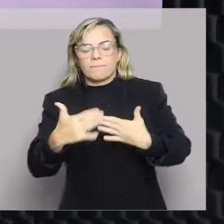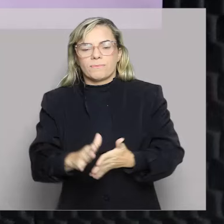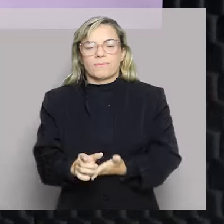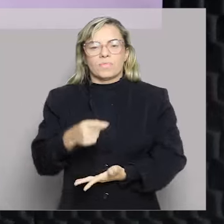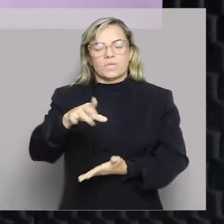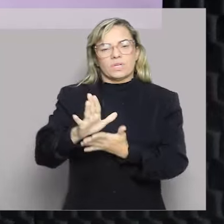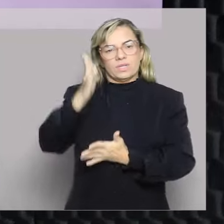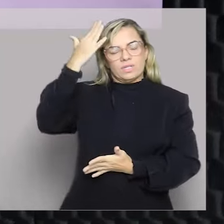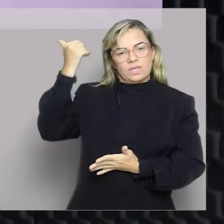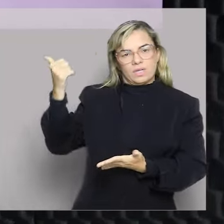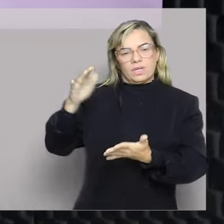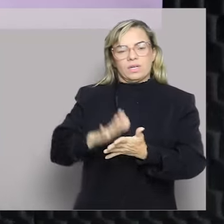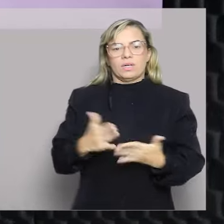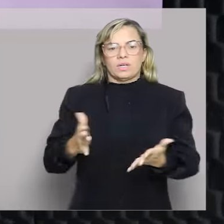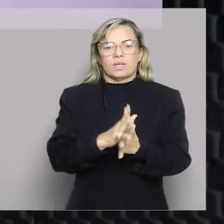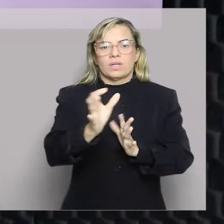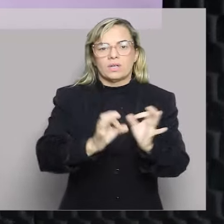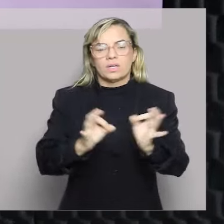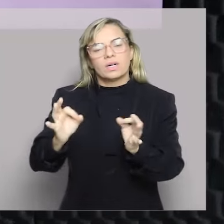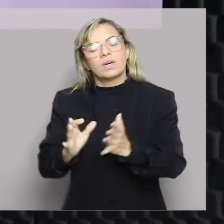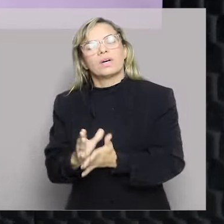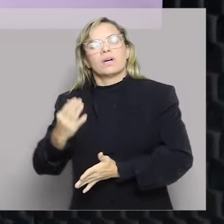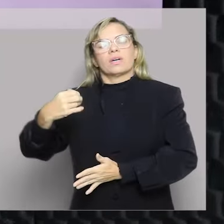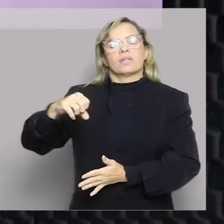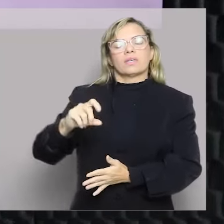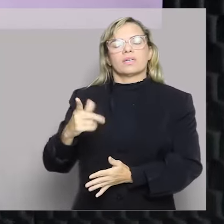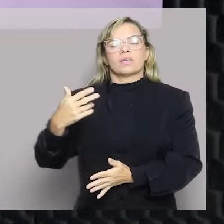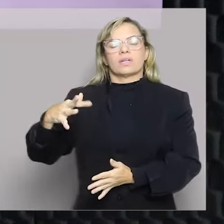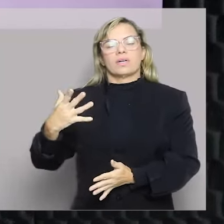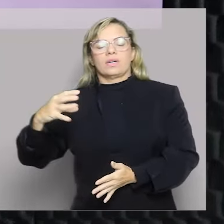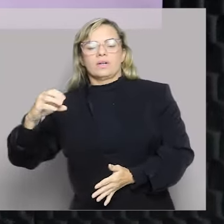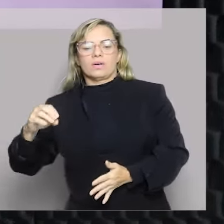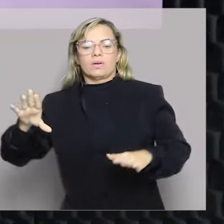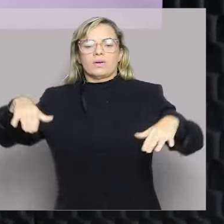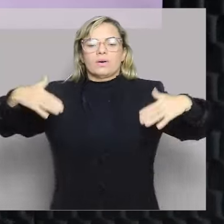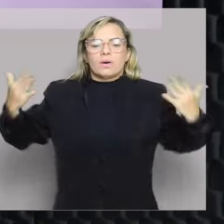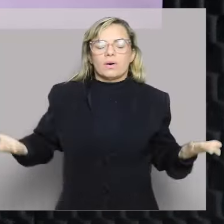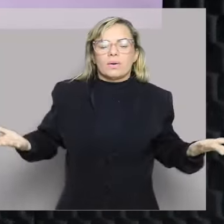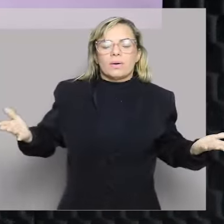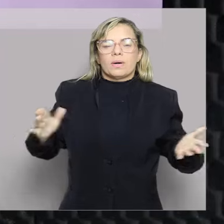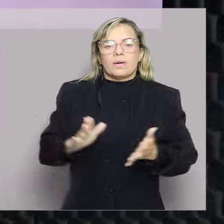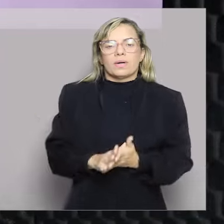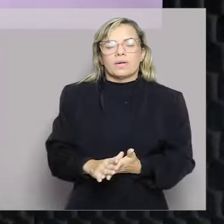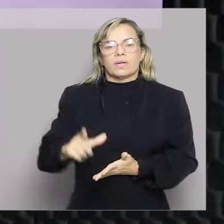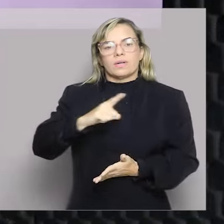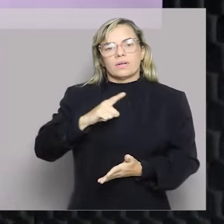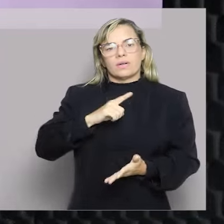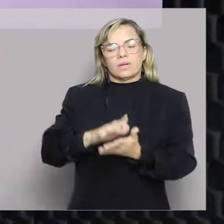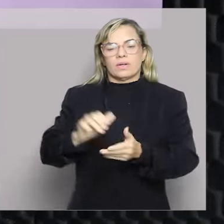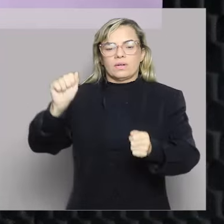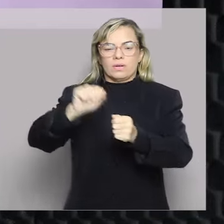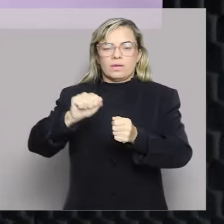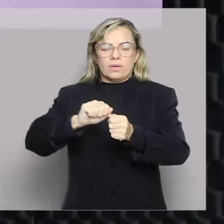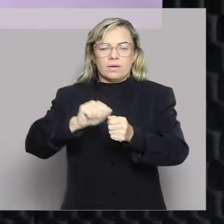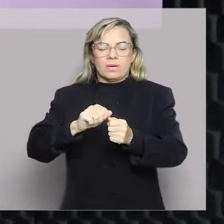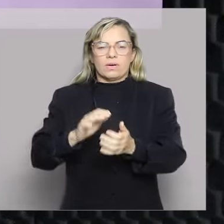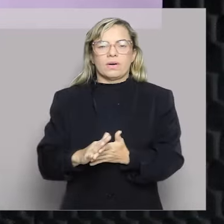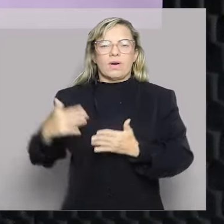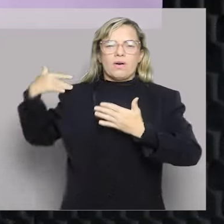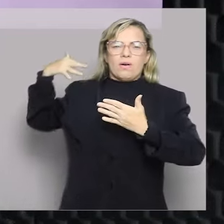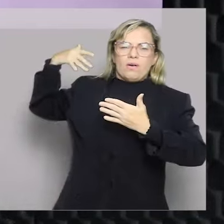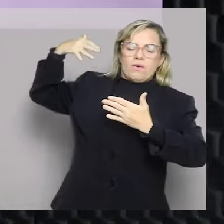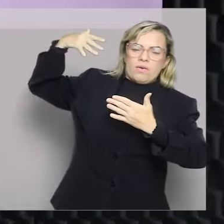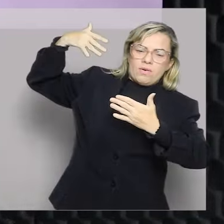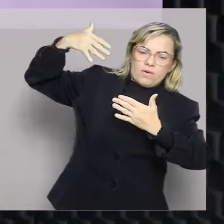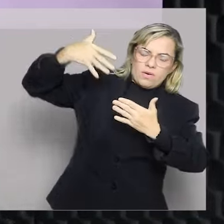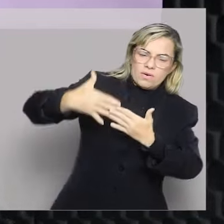vocês sabem quem vai ser a banca? SESG Grand Rio. Nossa, então, o é vocês vão ter que fazer? Bem, olhar como essa banca vem